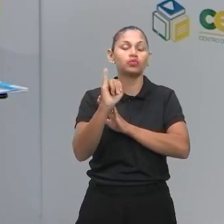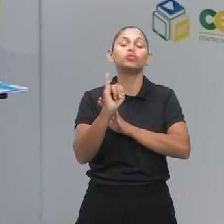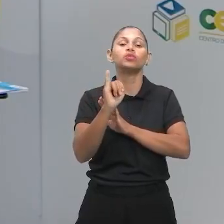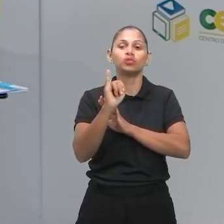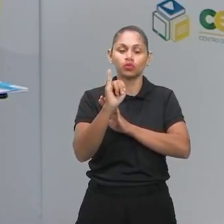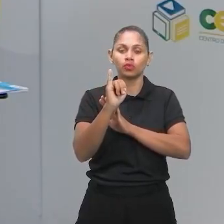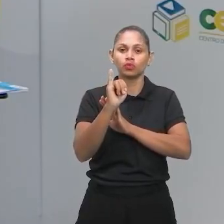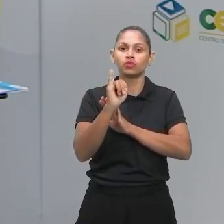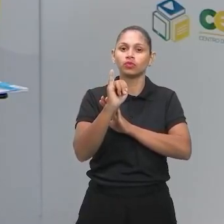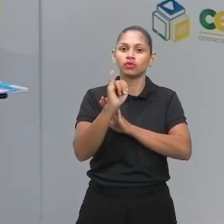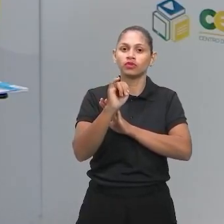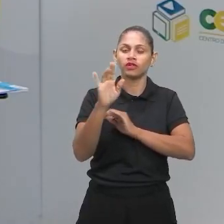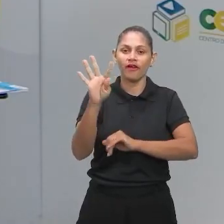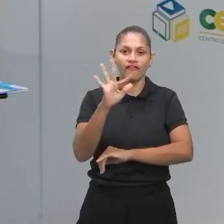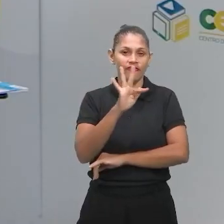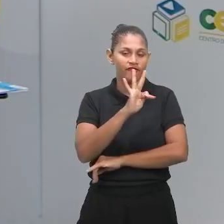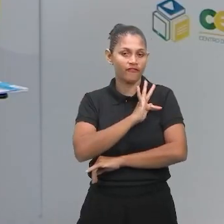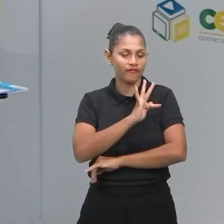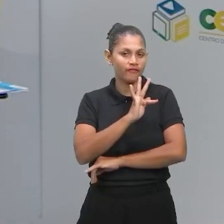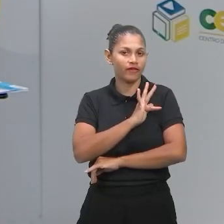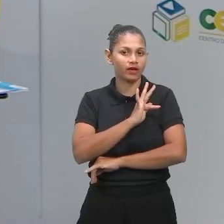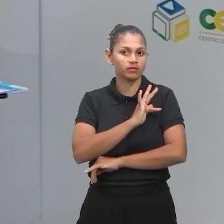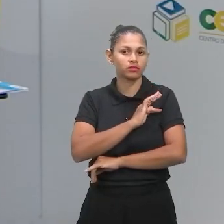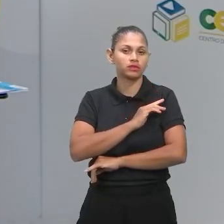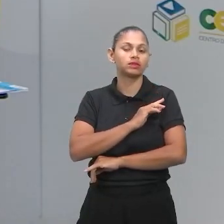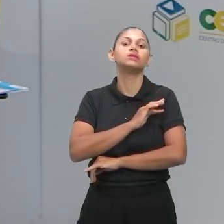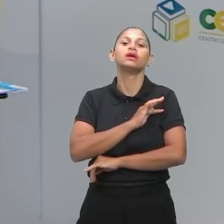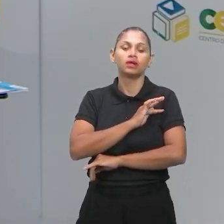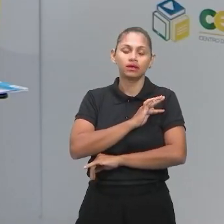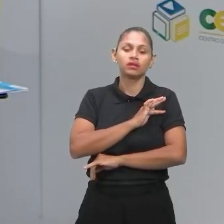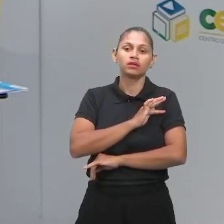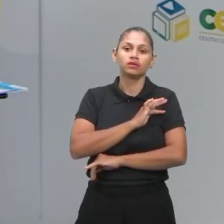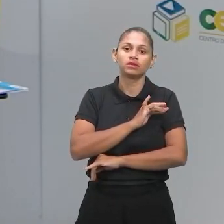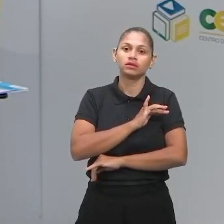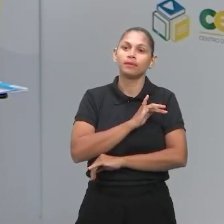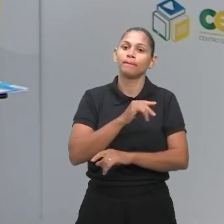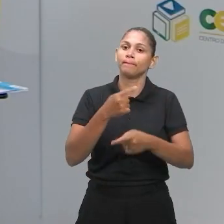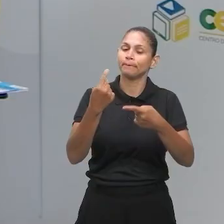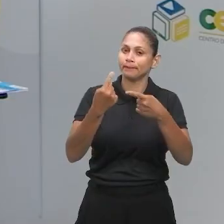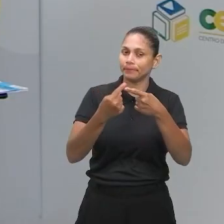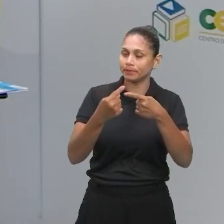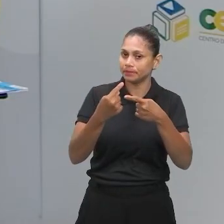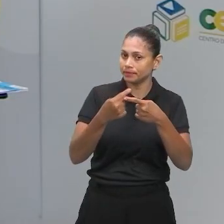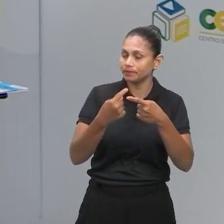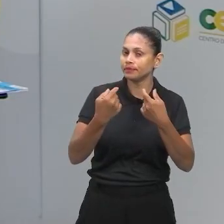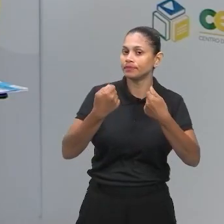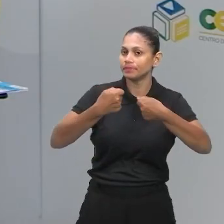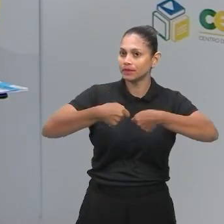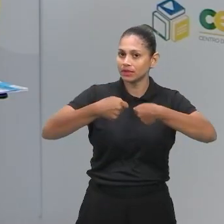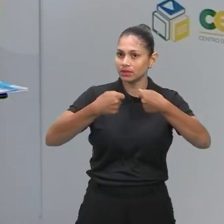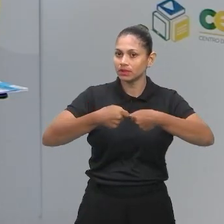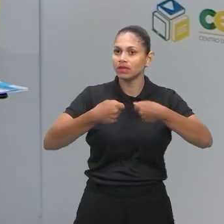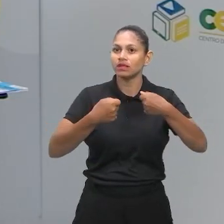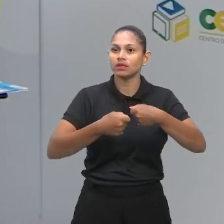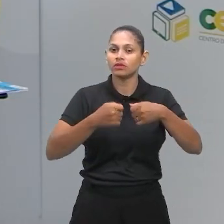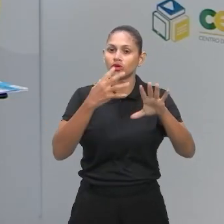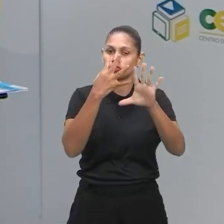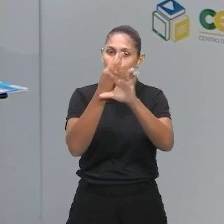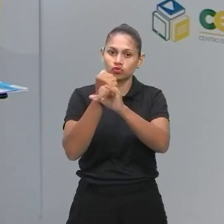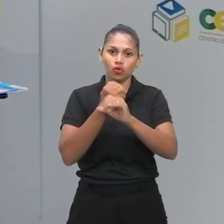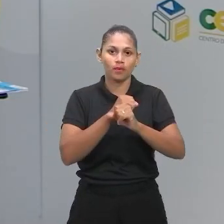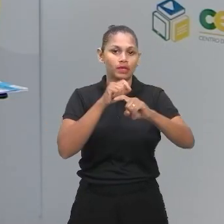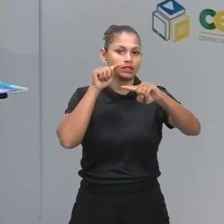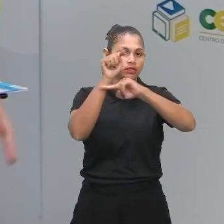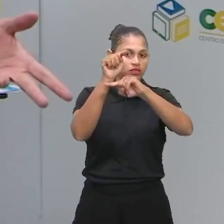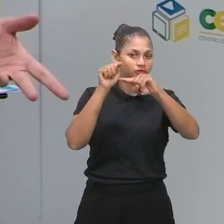particular, as notas, elas consideram a média aritmética, ou seja, soma as notas das cinco áreas e divide por